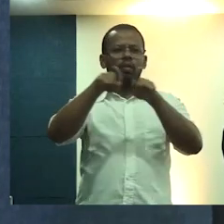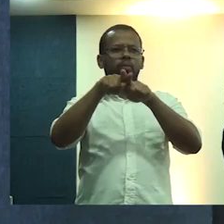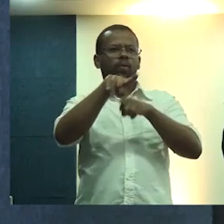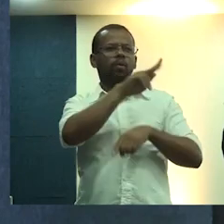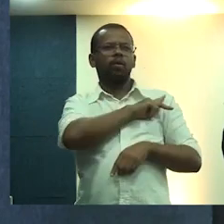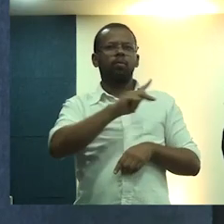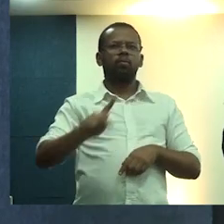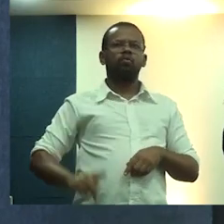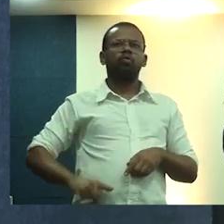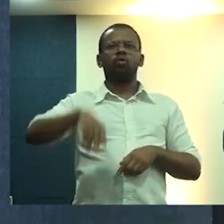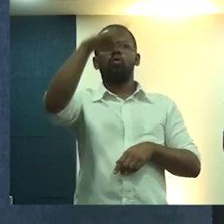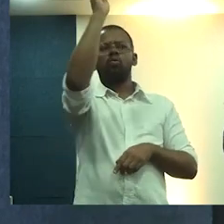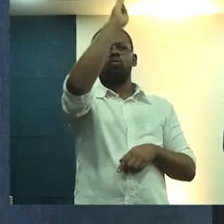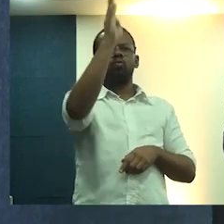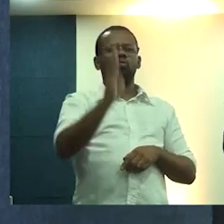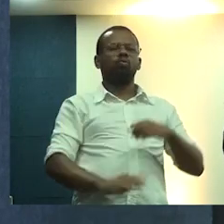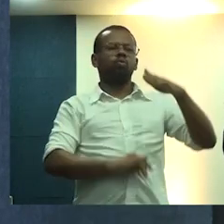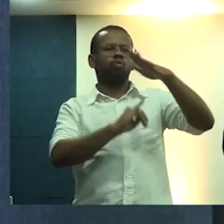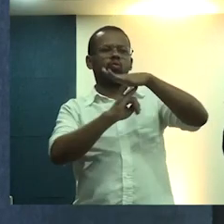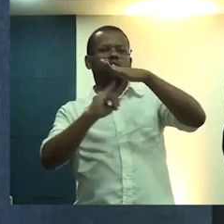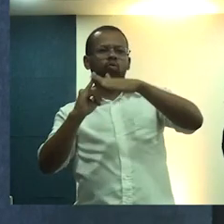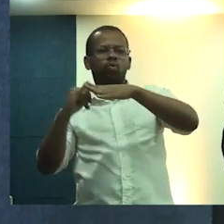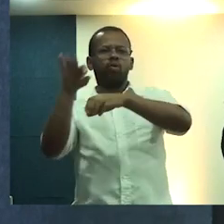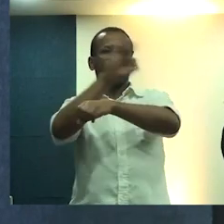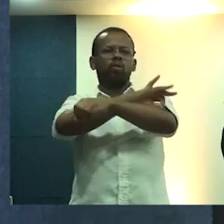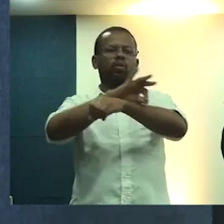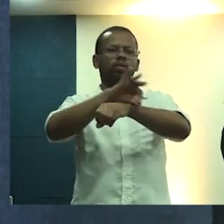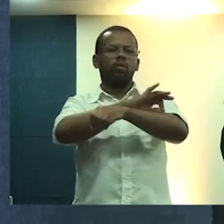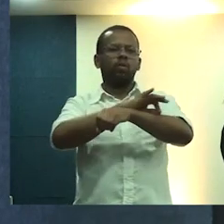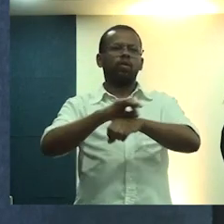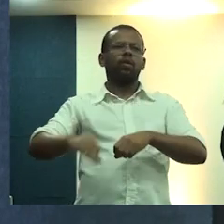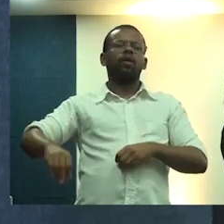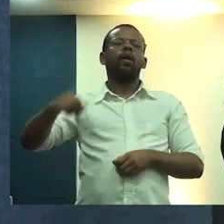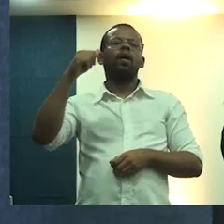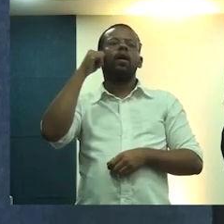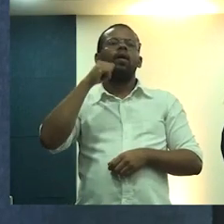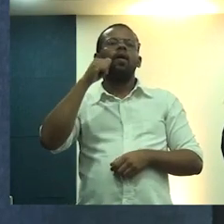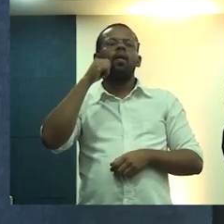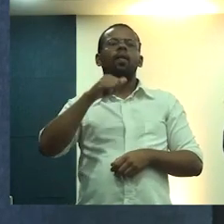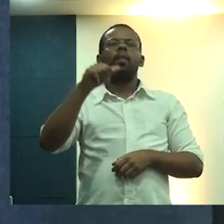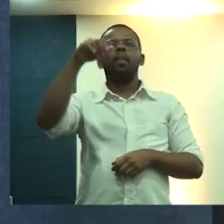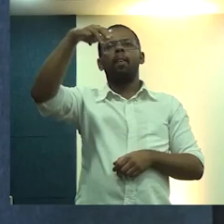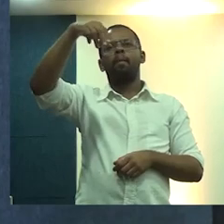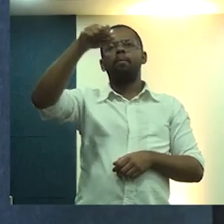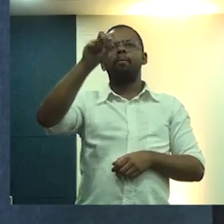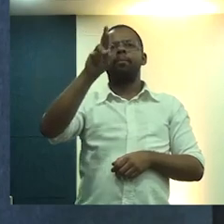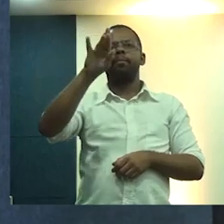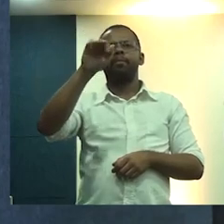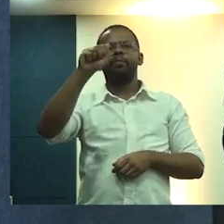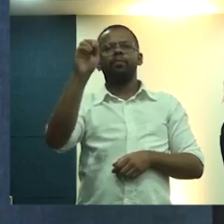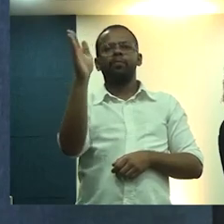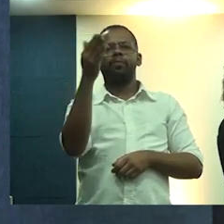nacional do Instituto de Arquitetos do Brasil, senhora Maria Elisa Batista.